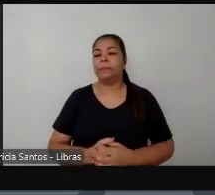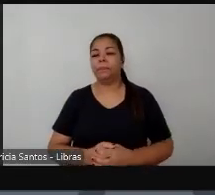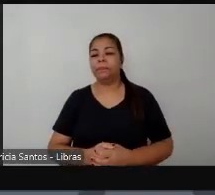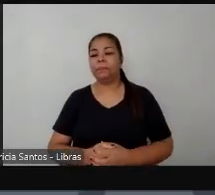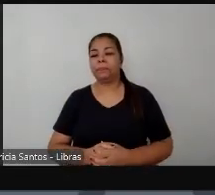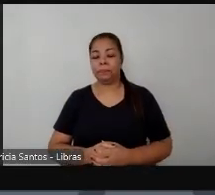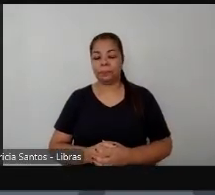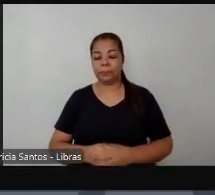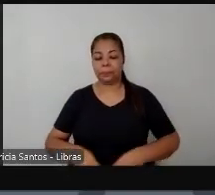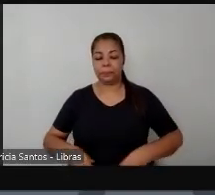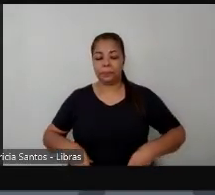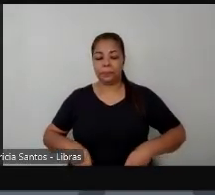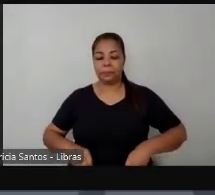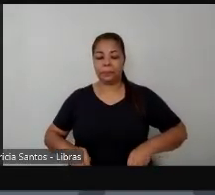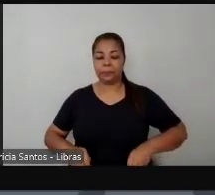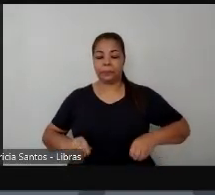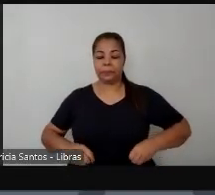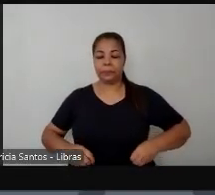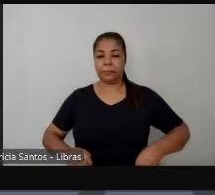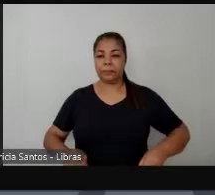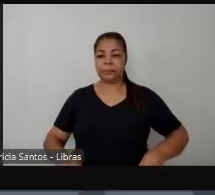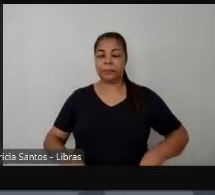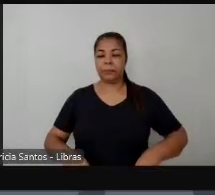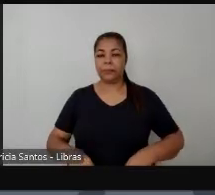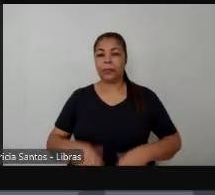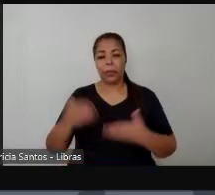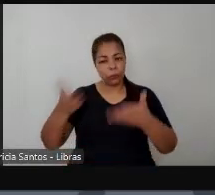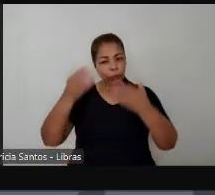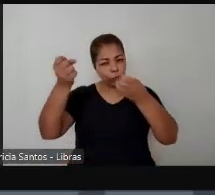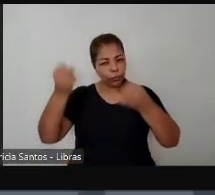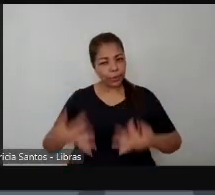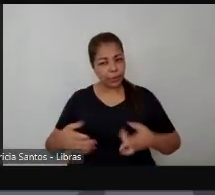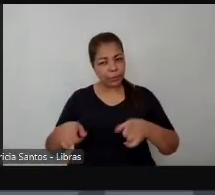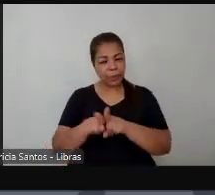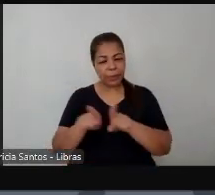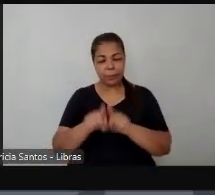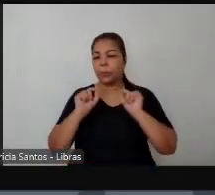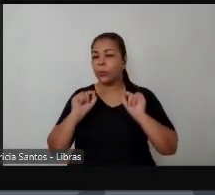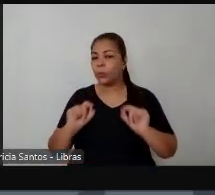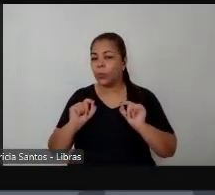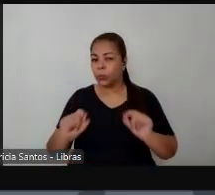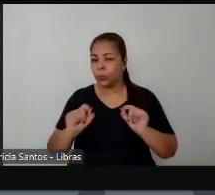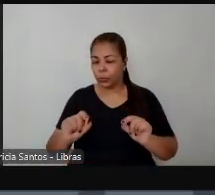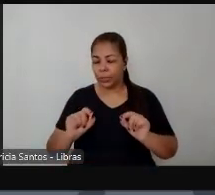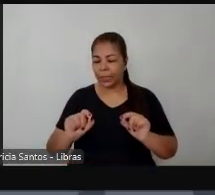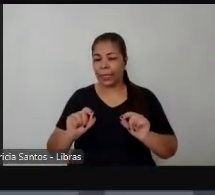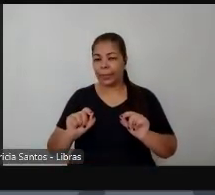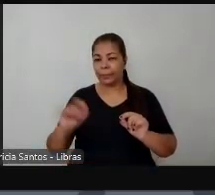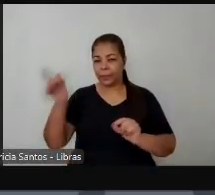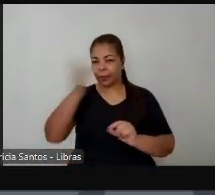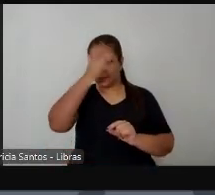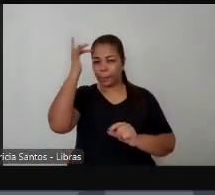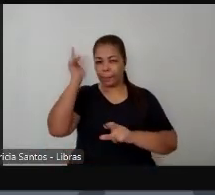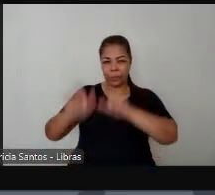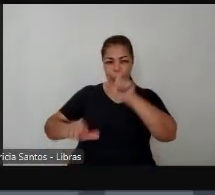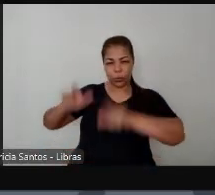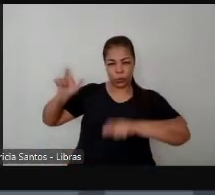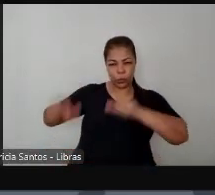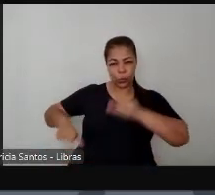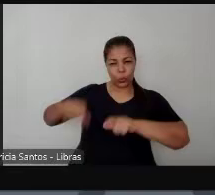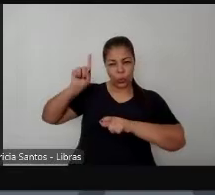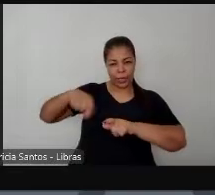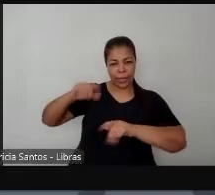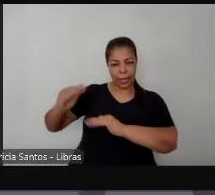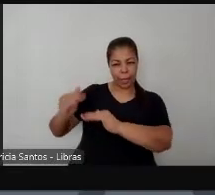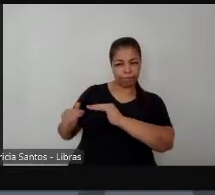acho quando você coloca a questão relembra a questão dos justiceiros da periferia e o fato